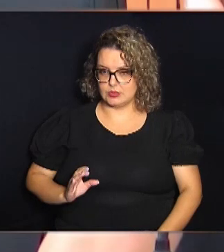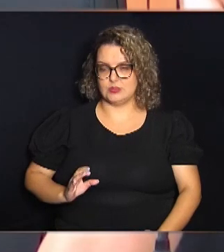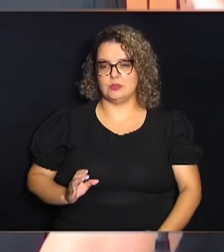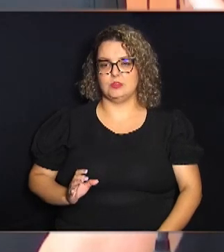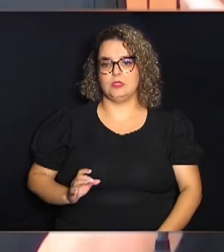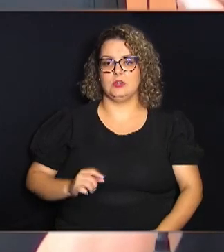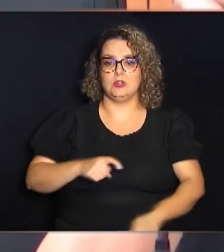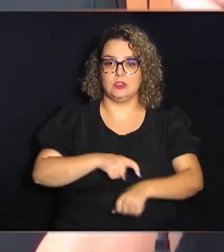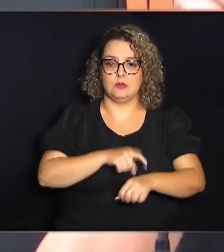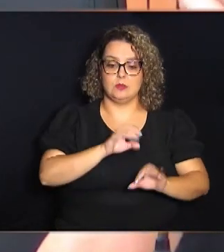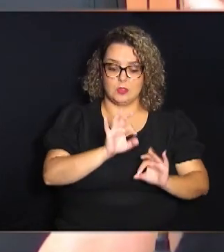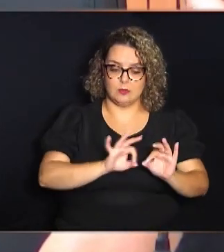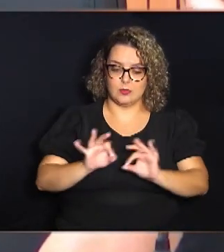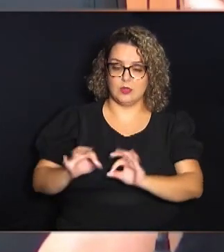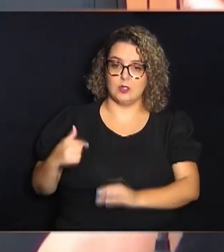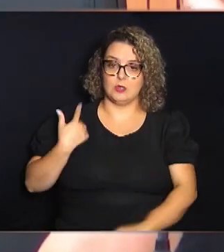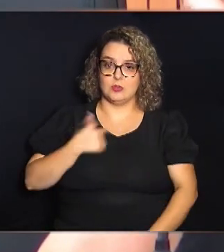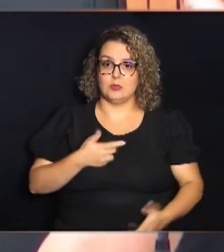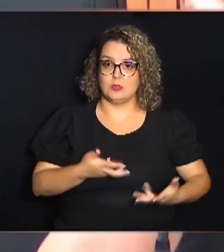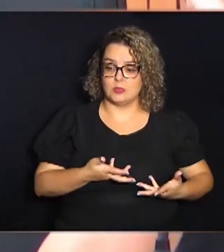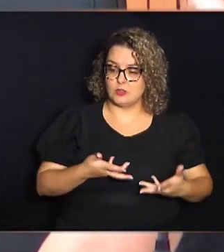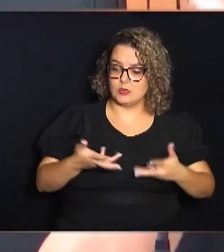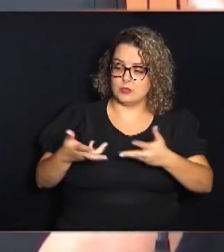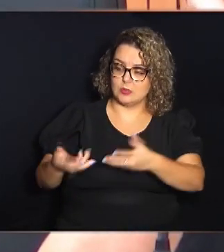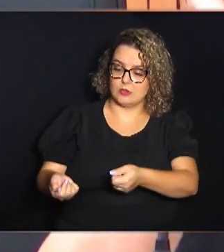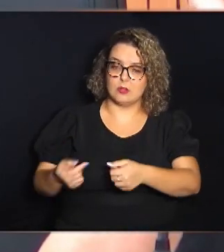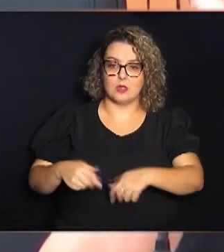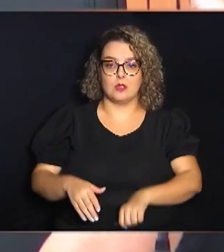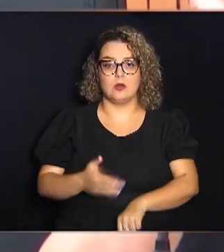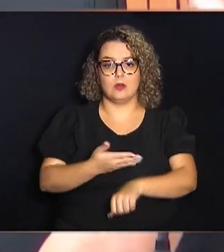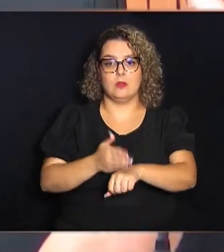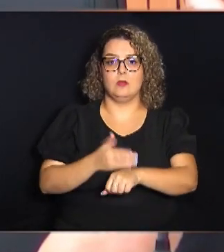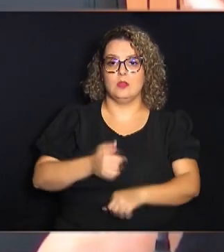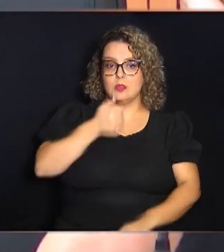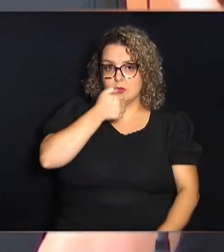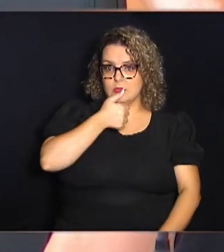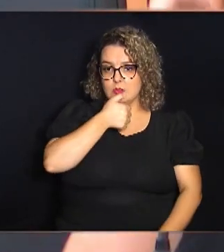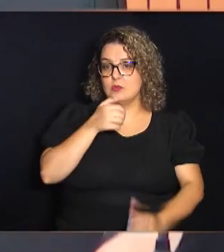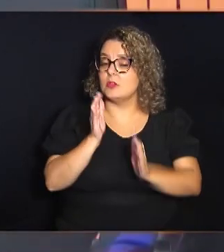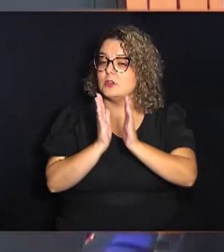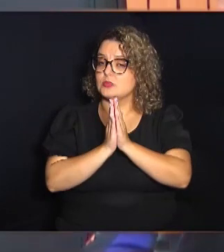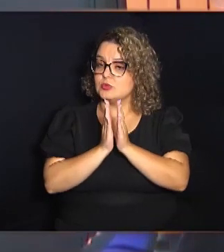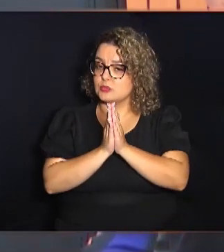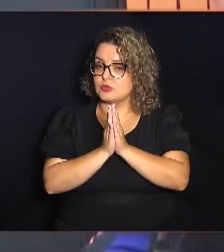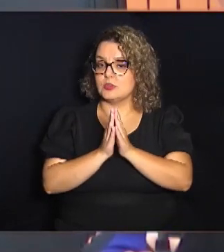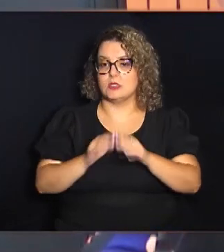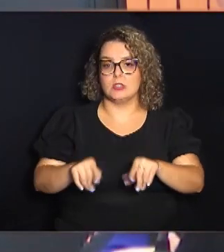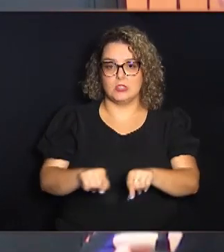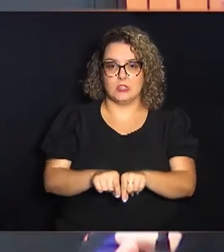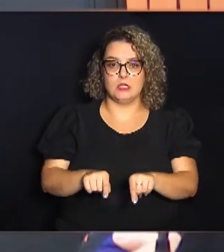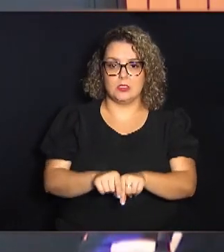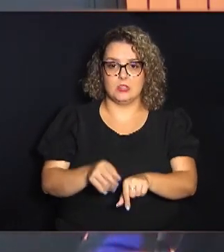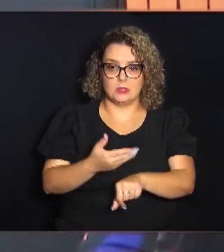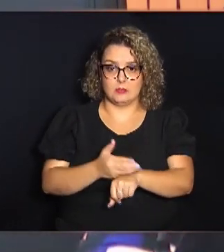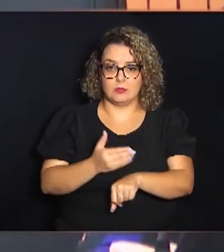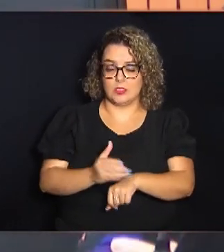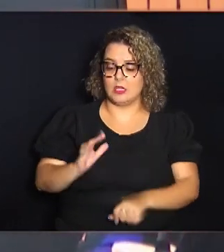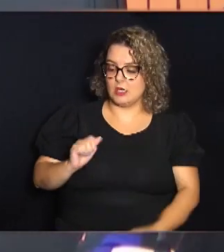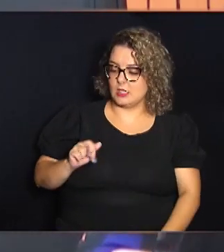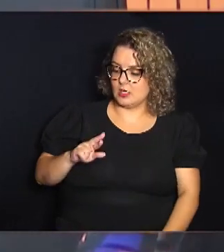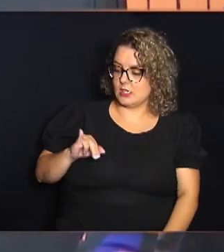preparação, nós somos convidados a praticar o jejum, praticar a oração e também praticar a caridade.